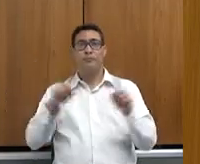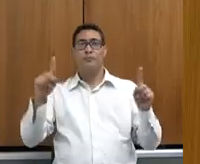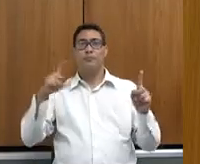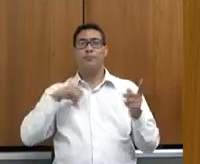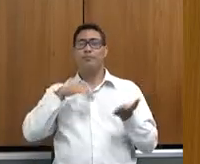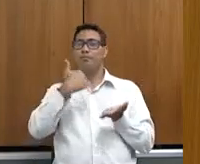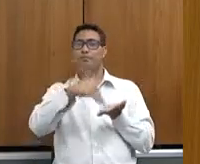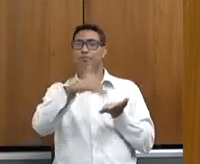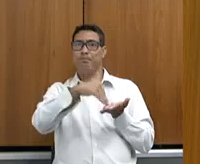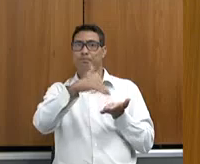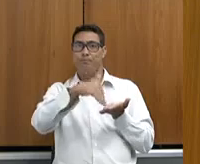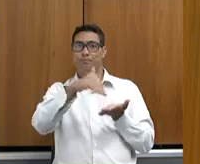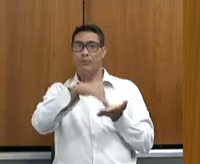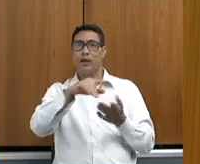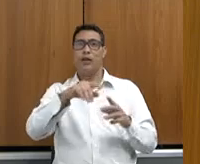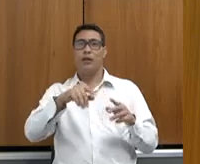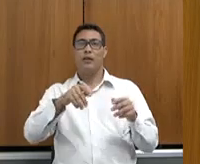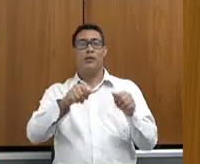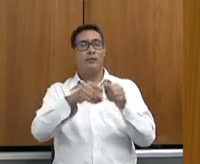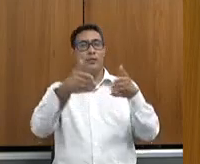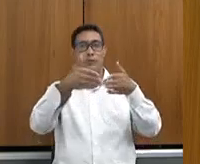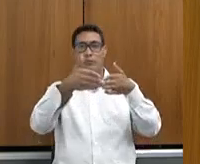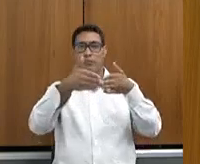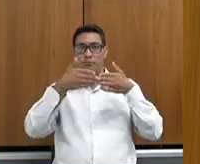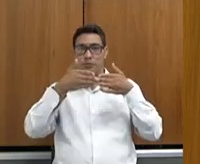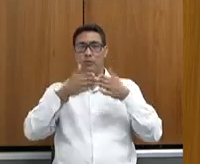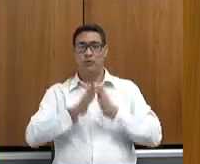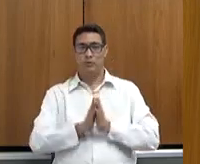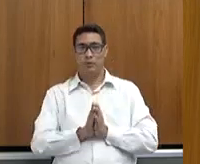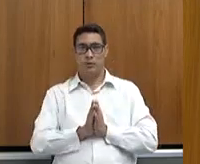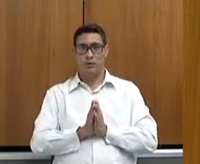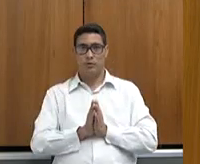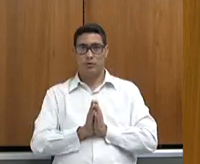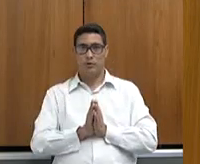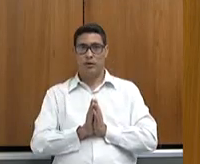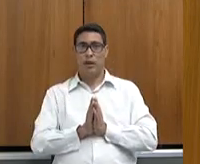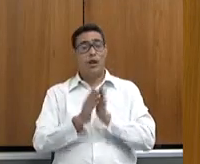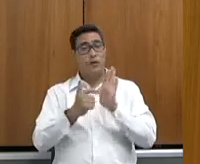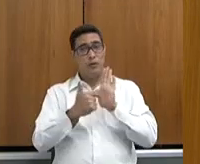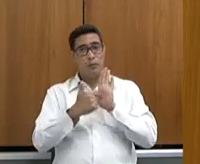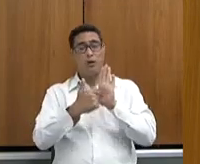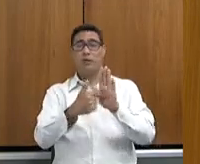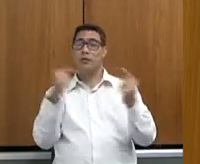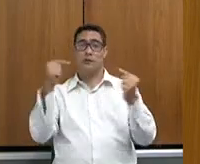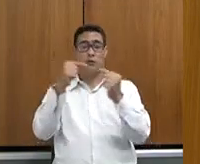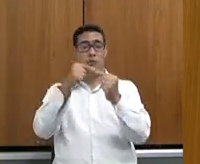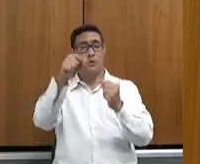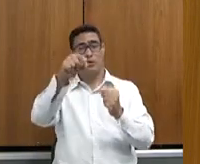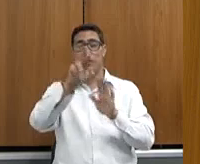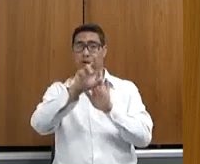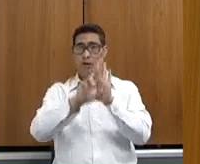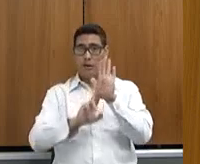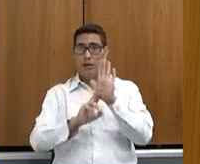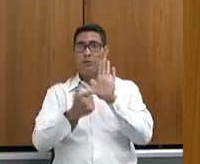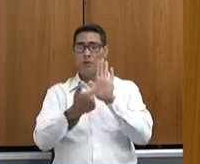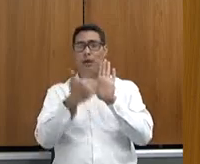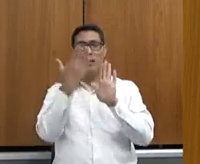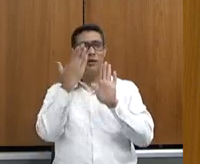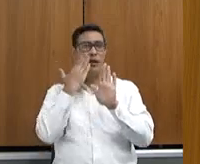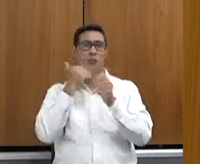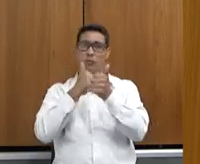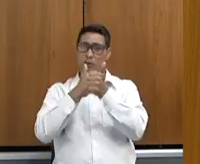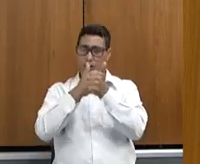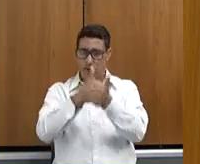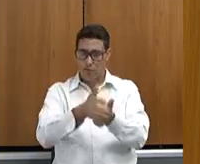fazer uma solicitação que vou apresentar em forma de requerimento. O senhor sabe que eu acompanho o